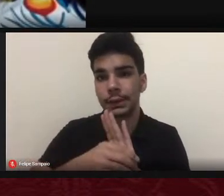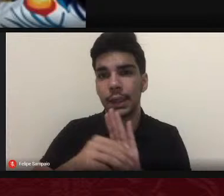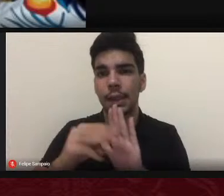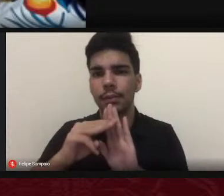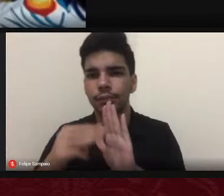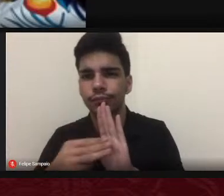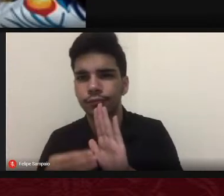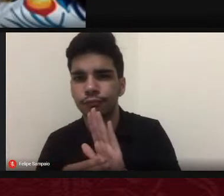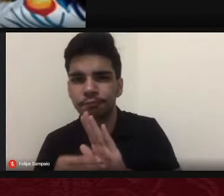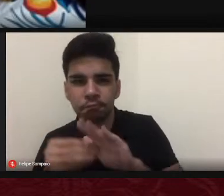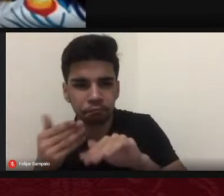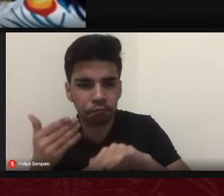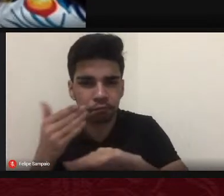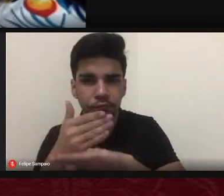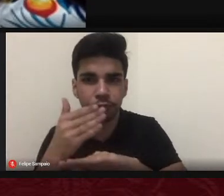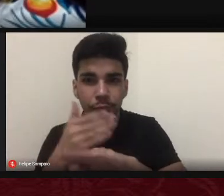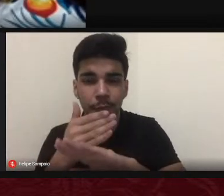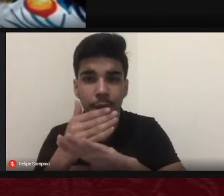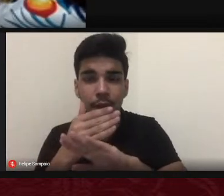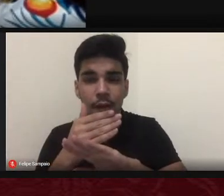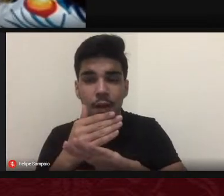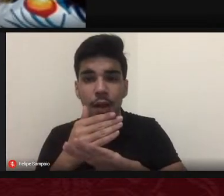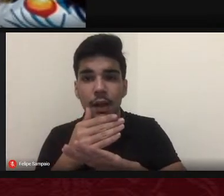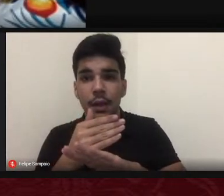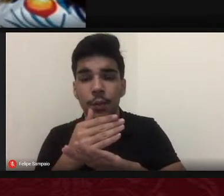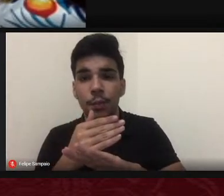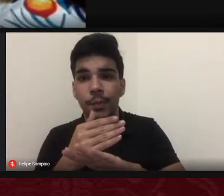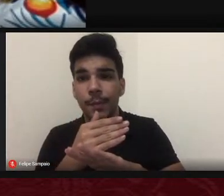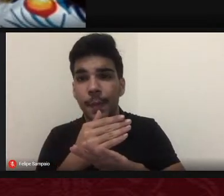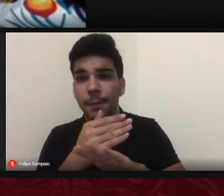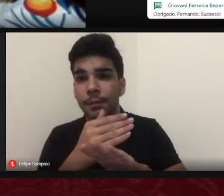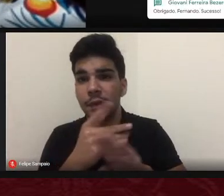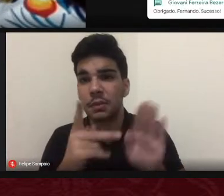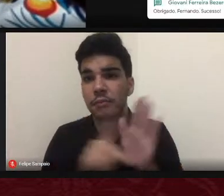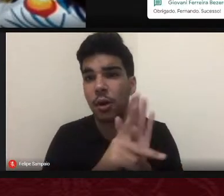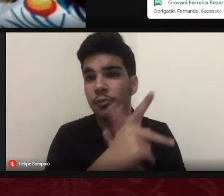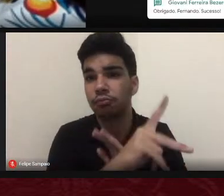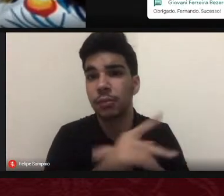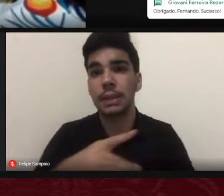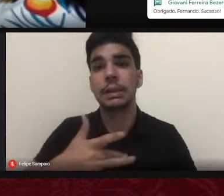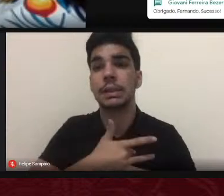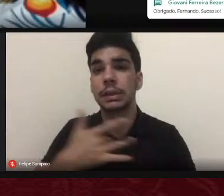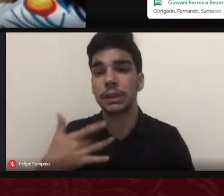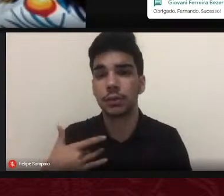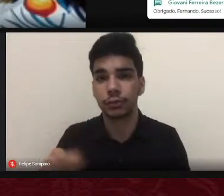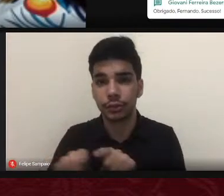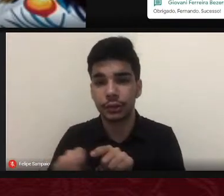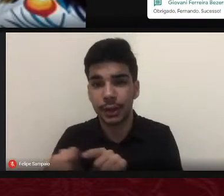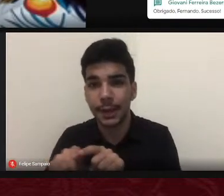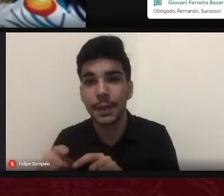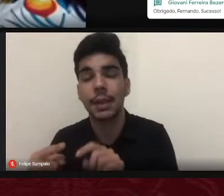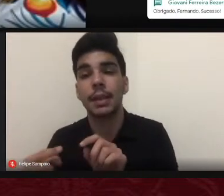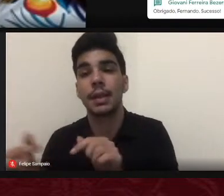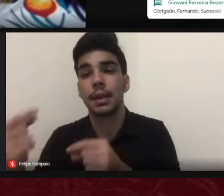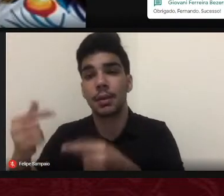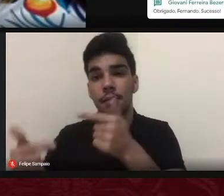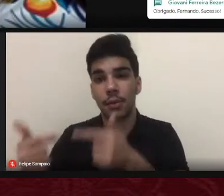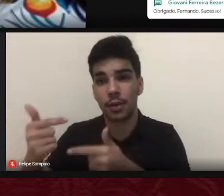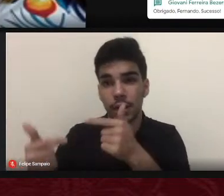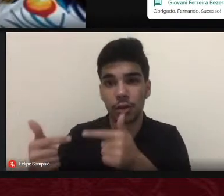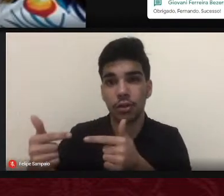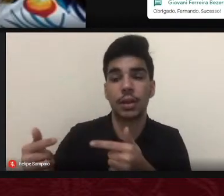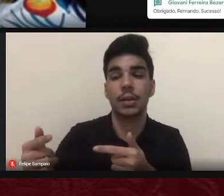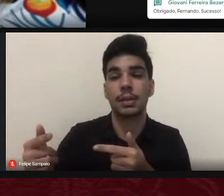análises espaciais das situações de saúde e na promoção de políticas públicas em geografia e